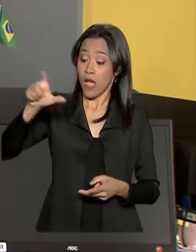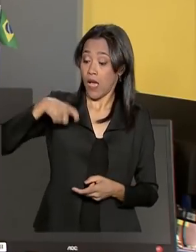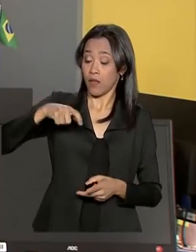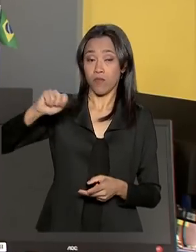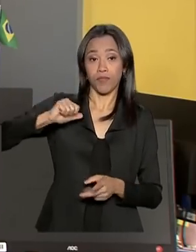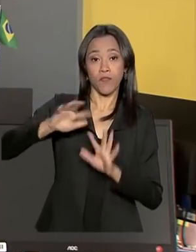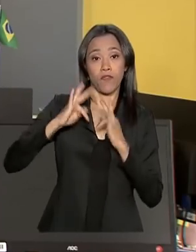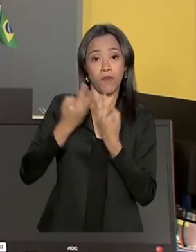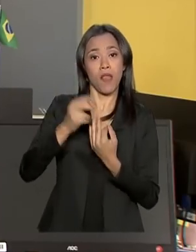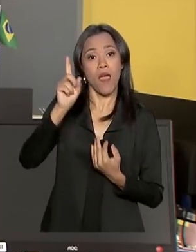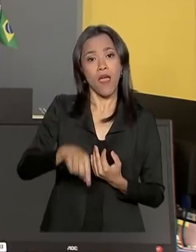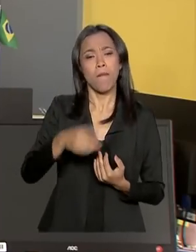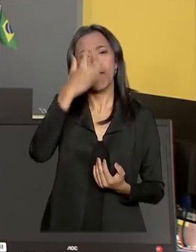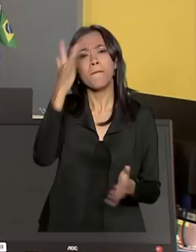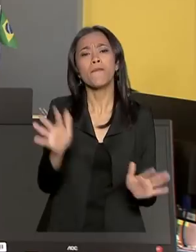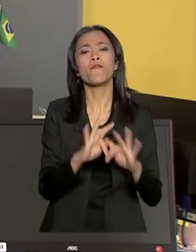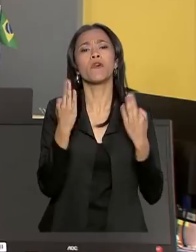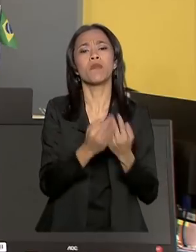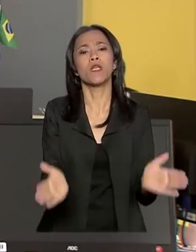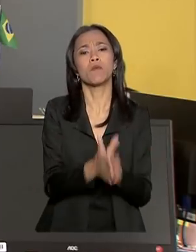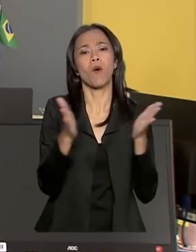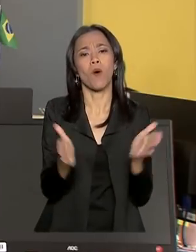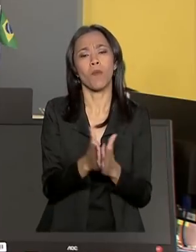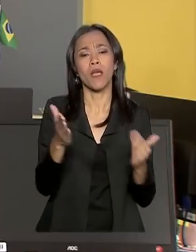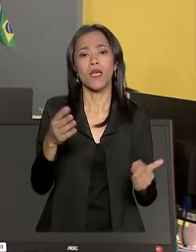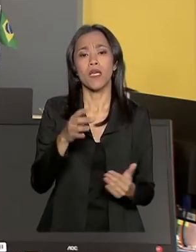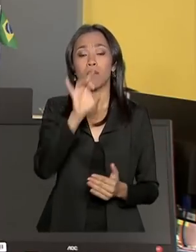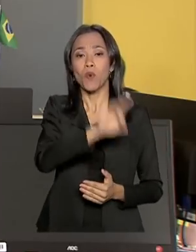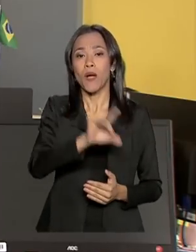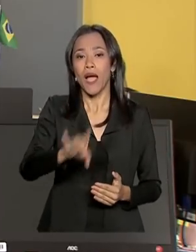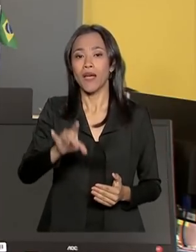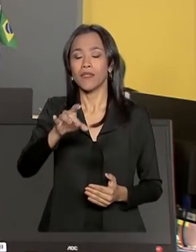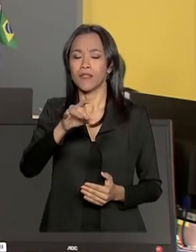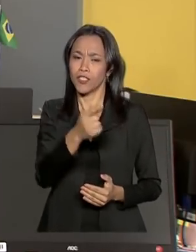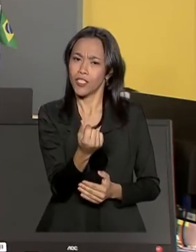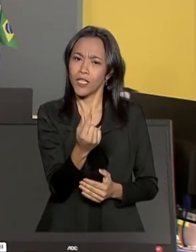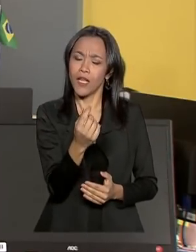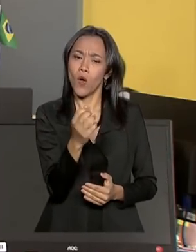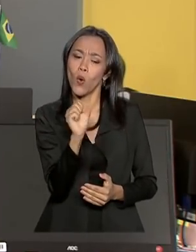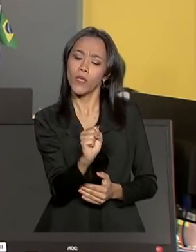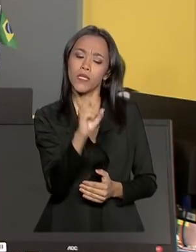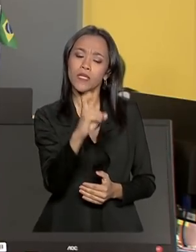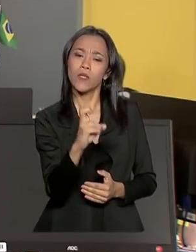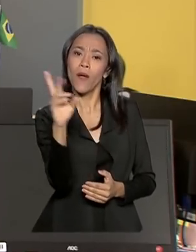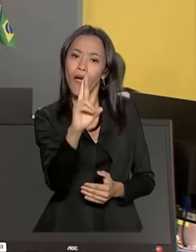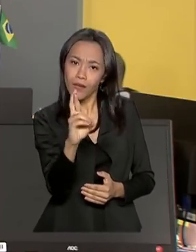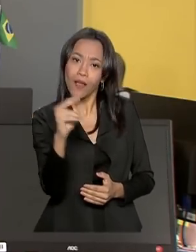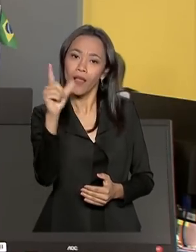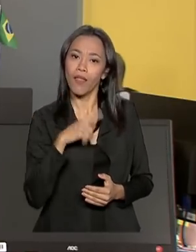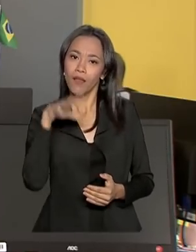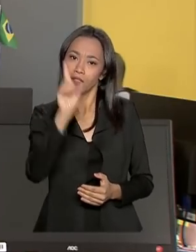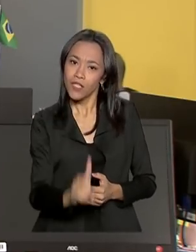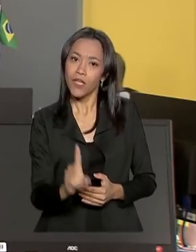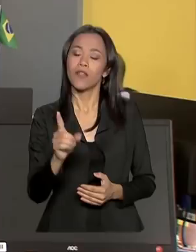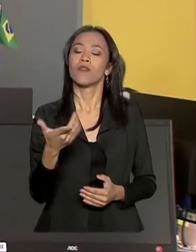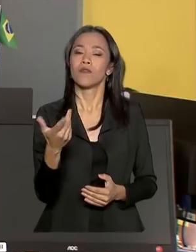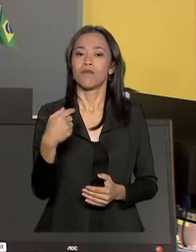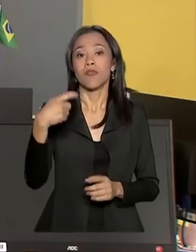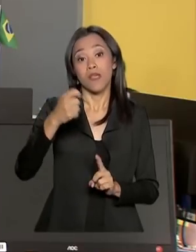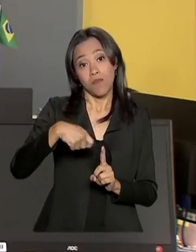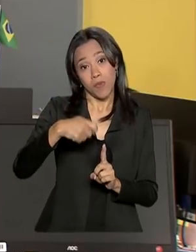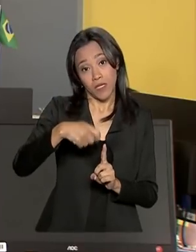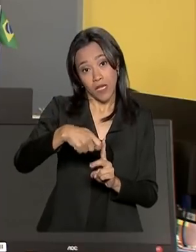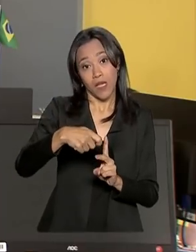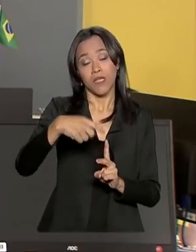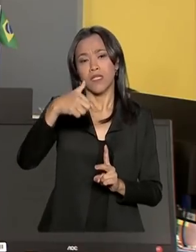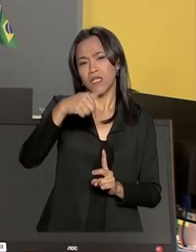pobres, com renda per capita mensal de até R$ 85,00, além das famílias pobres, que contam com renda per capita mensal entre R$